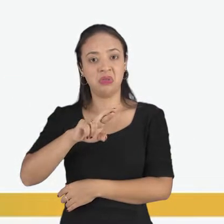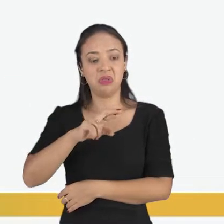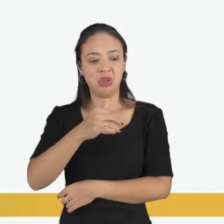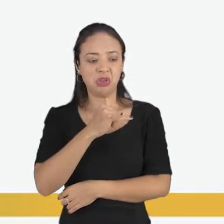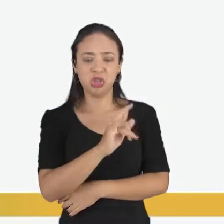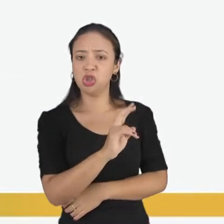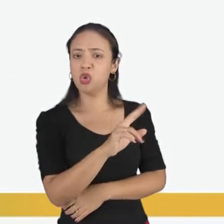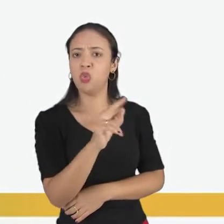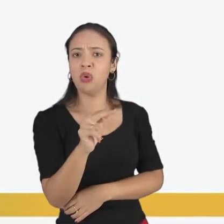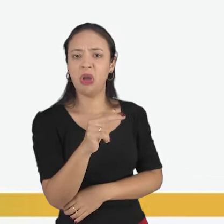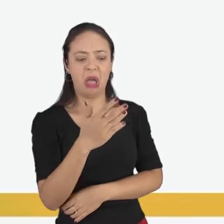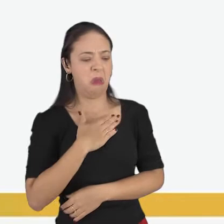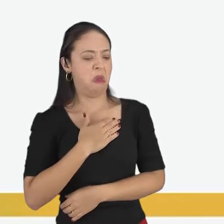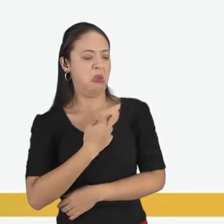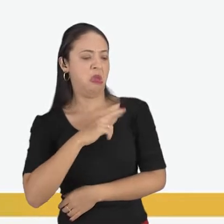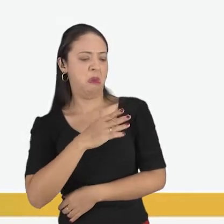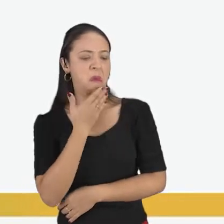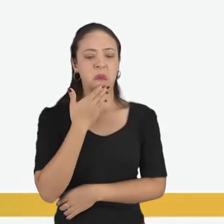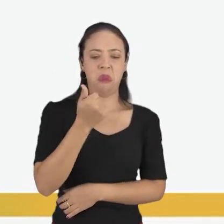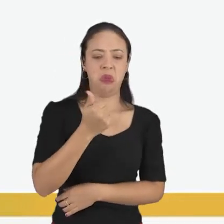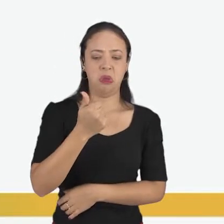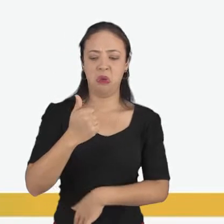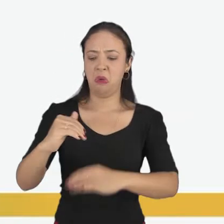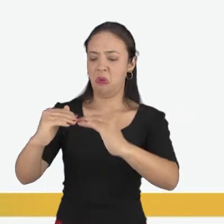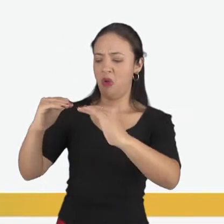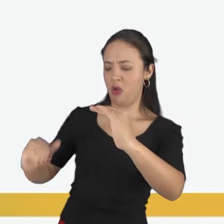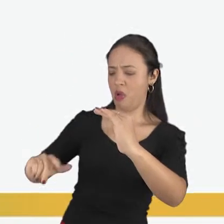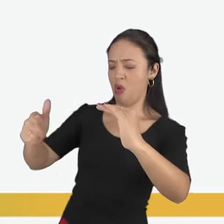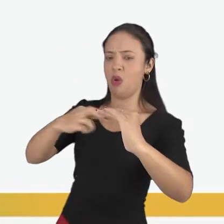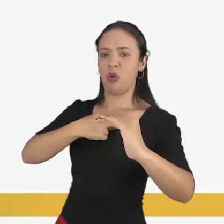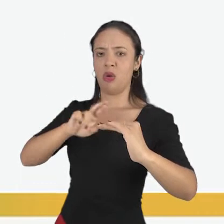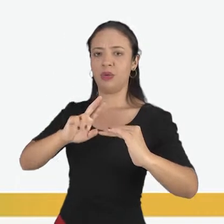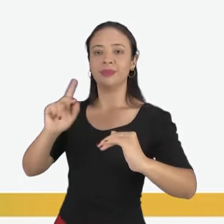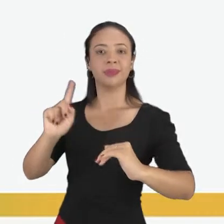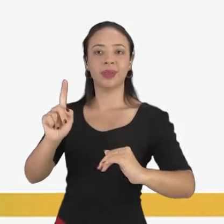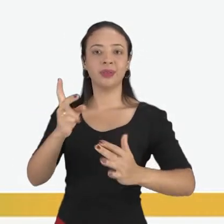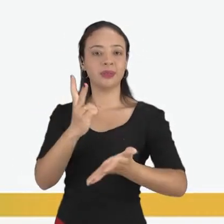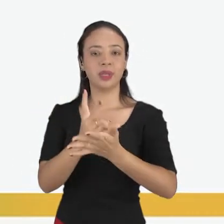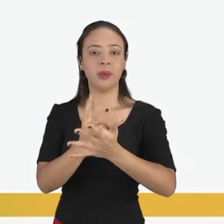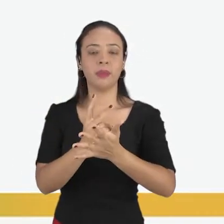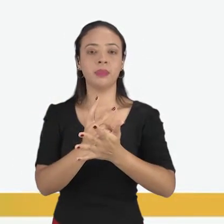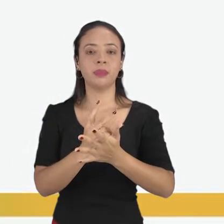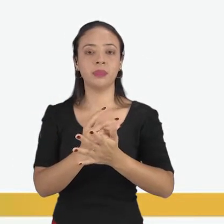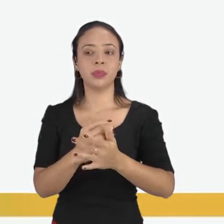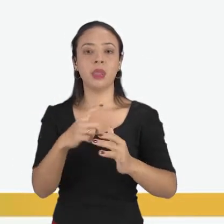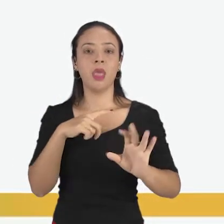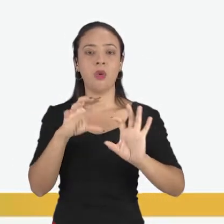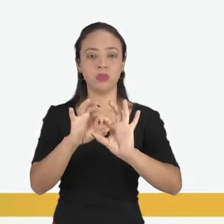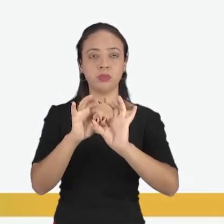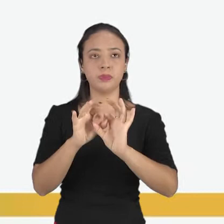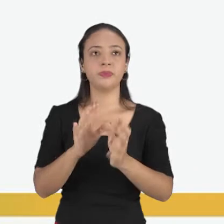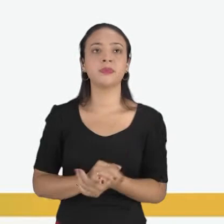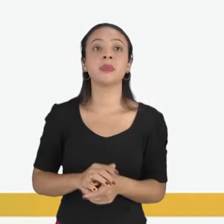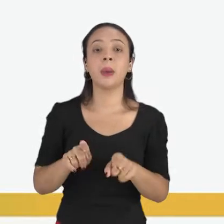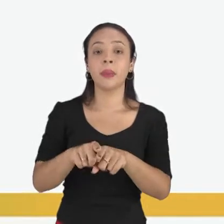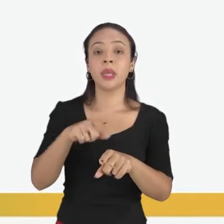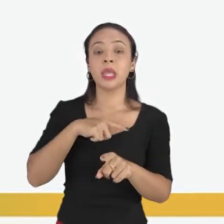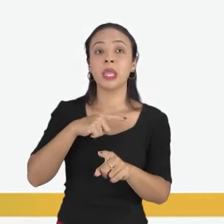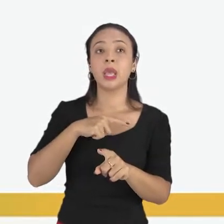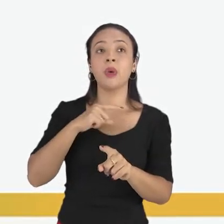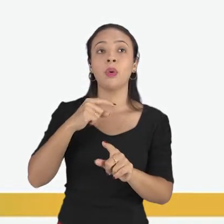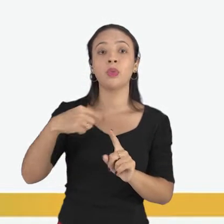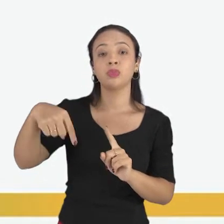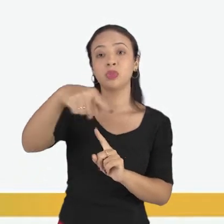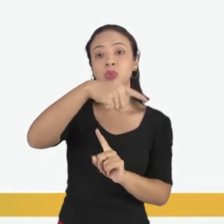e nem dizem que as outras religiões são inferiores. É muito interessante essa concepção. O Santo Daime, você sabia que o Santo Daime começou